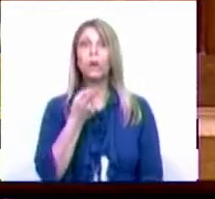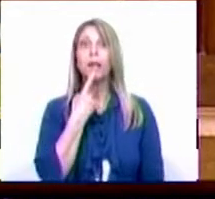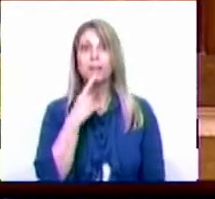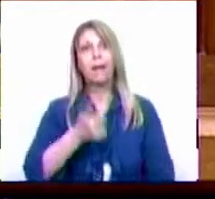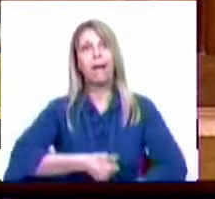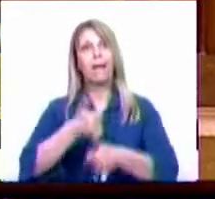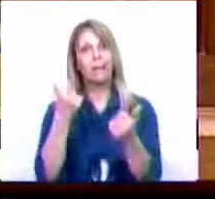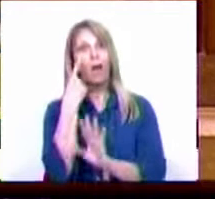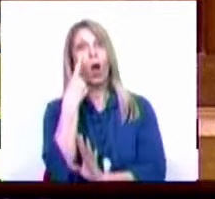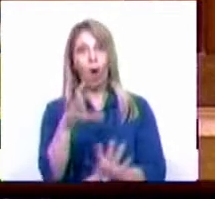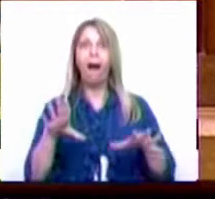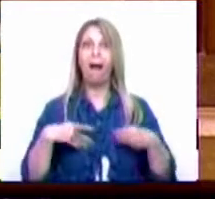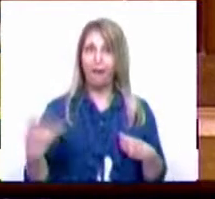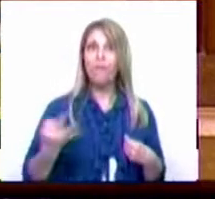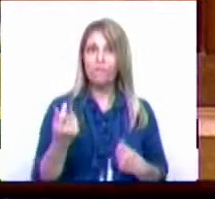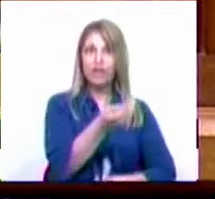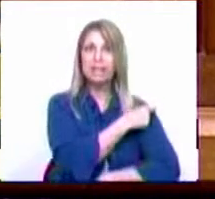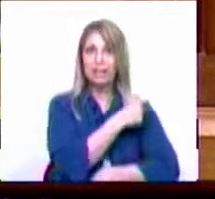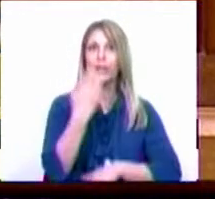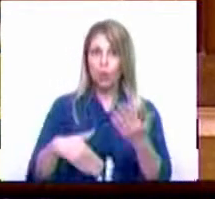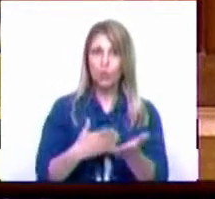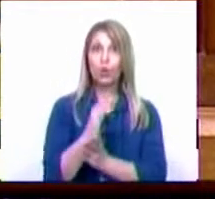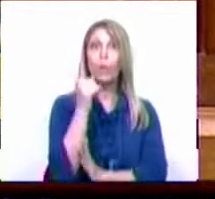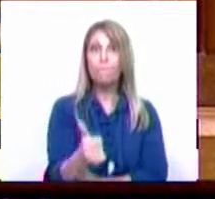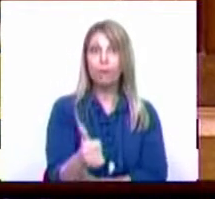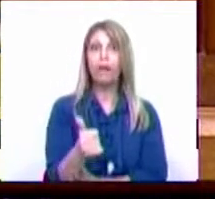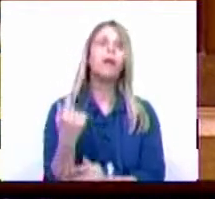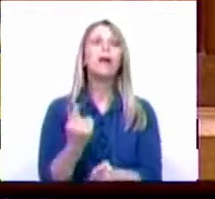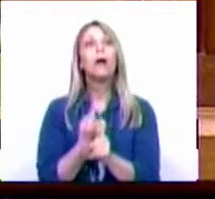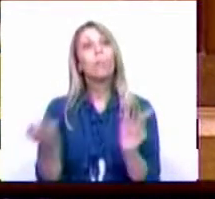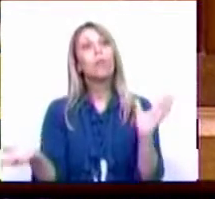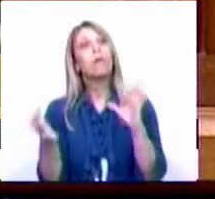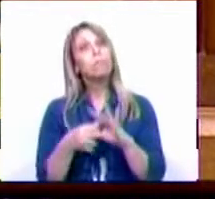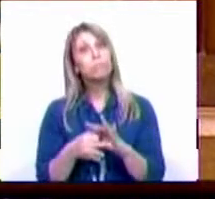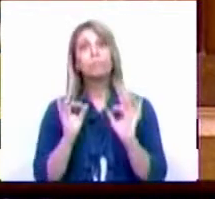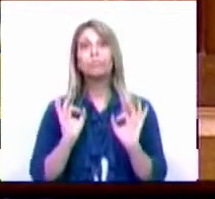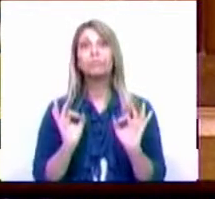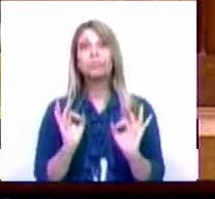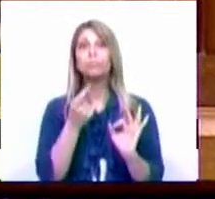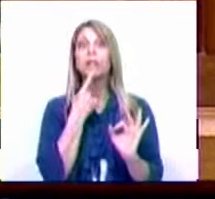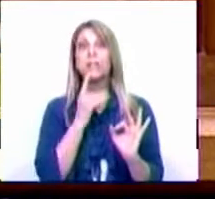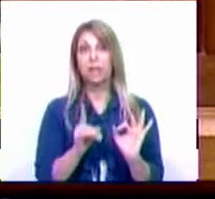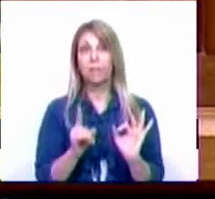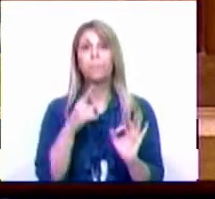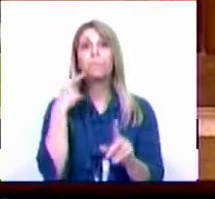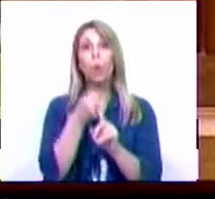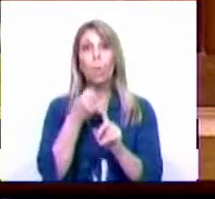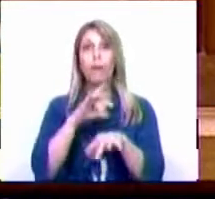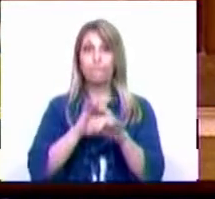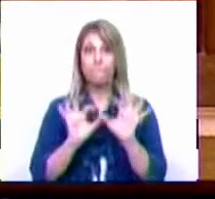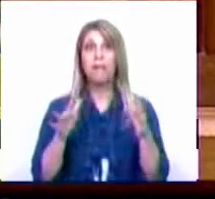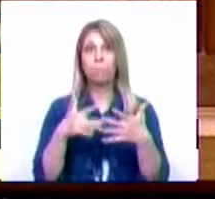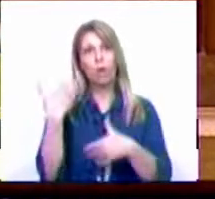que a vacinação correu bem, porque o facto da vacinação correu bem do ponto de vista substantivo quer dizer que o combate à pandemia está a correr